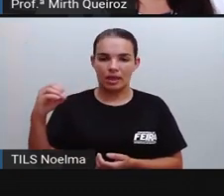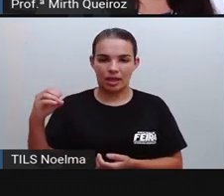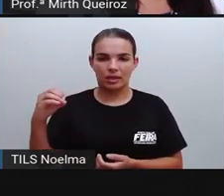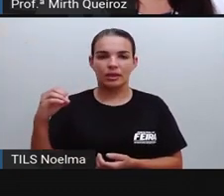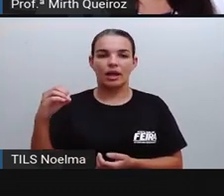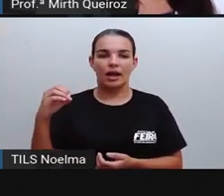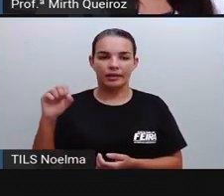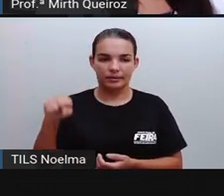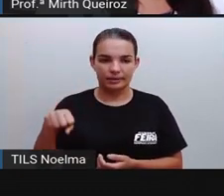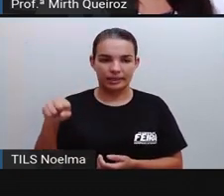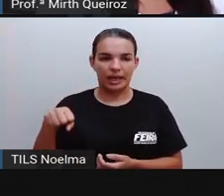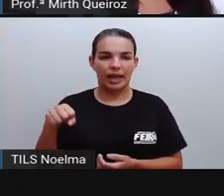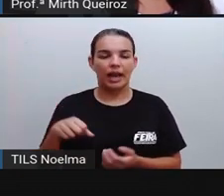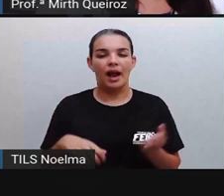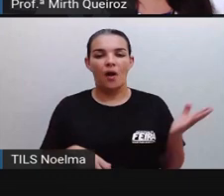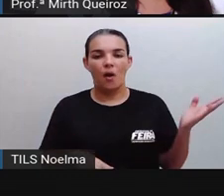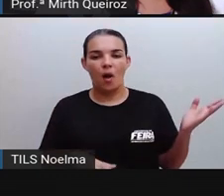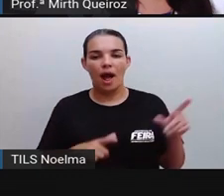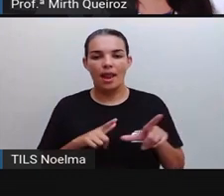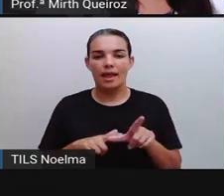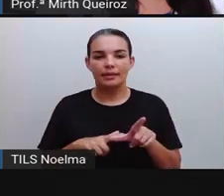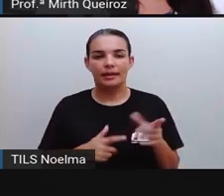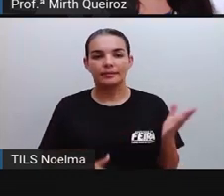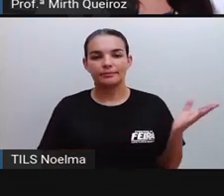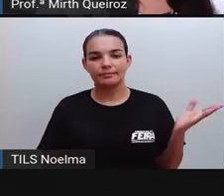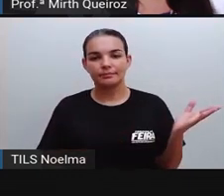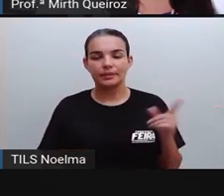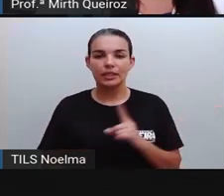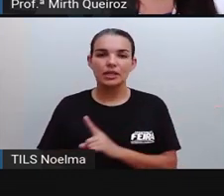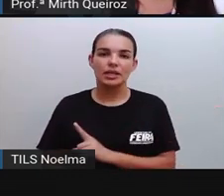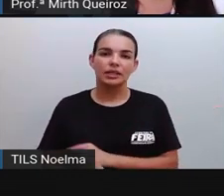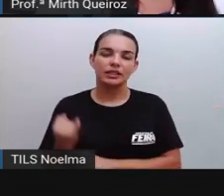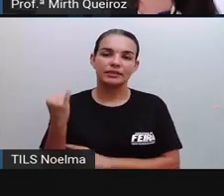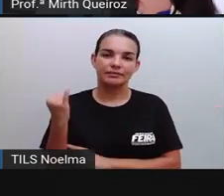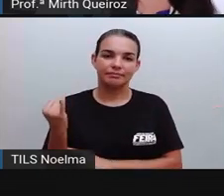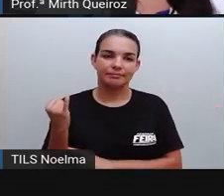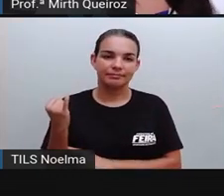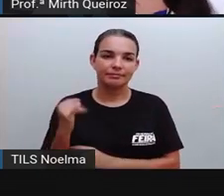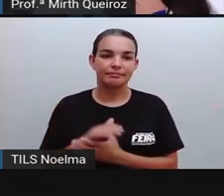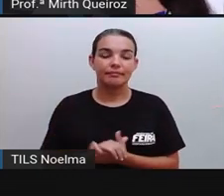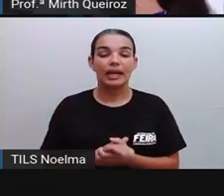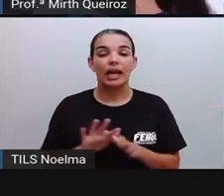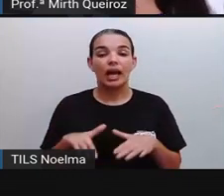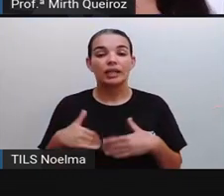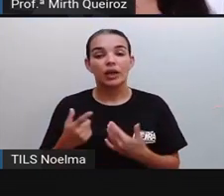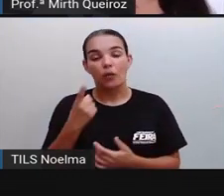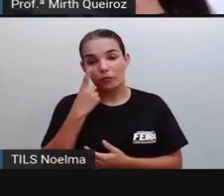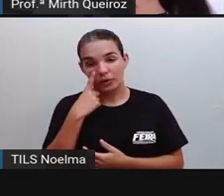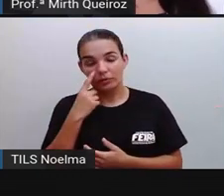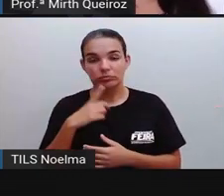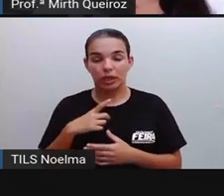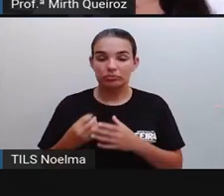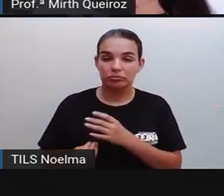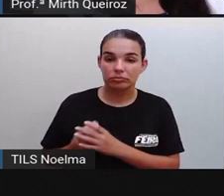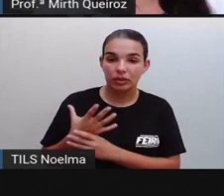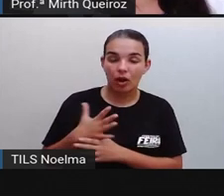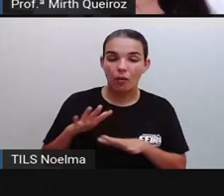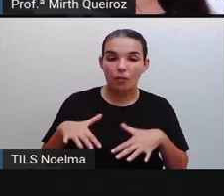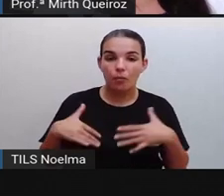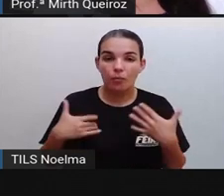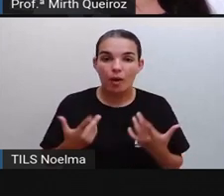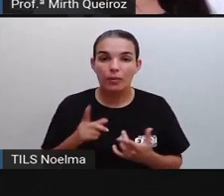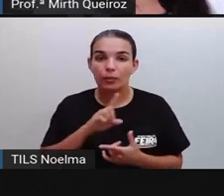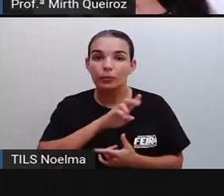70. Qual a letra escondida? A letra I. E assim a gente descobre qual é o